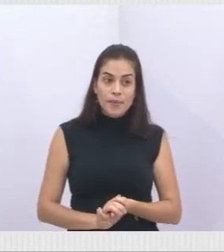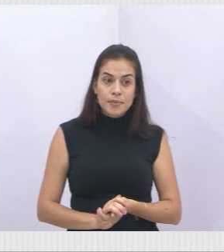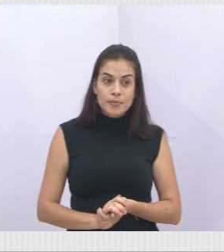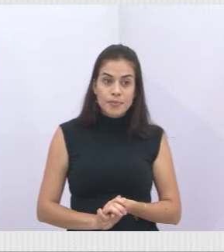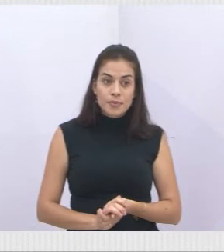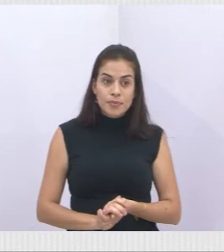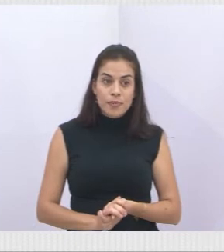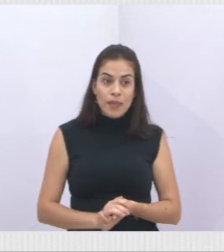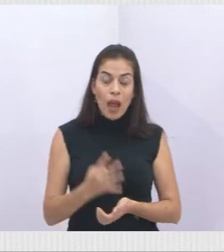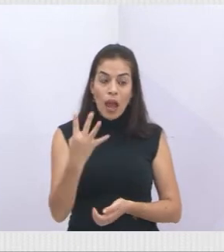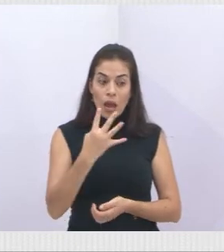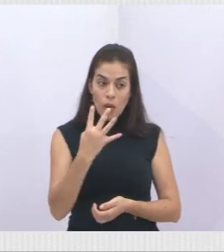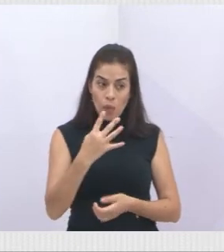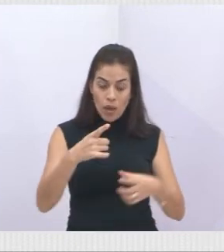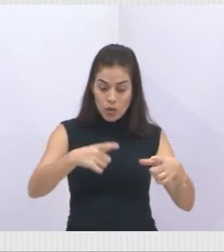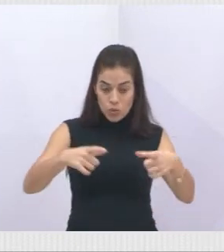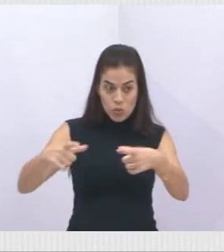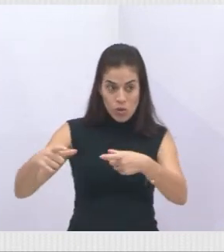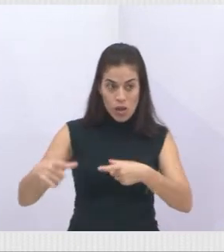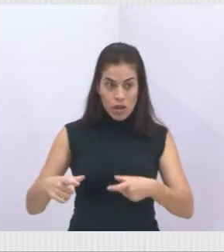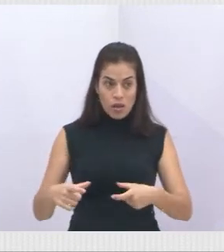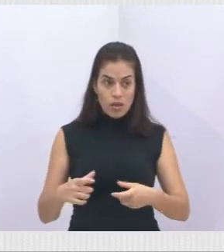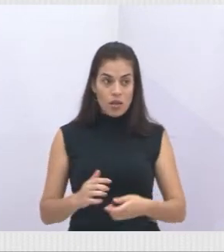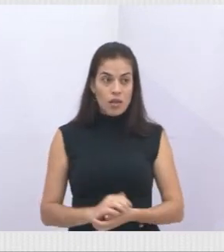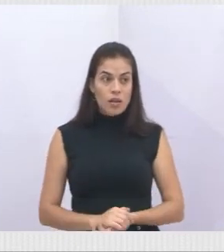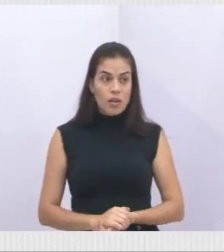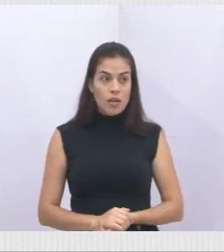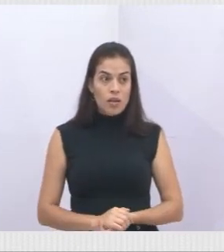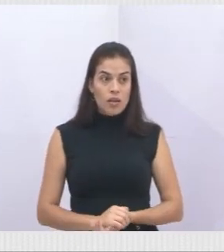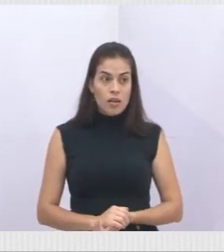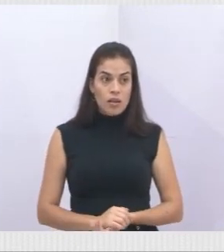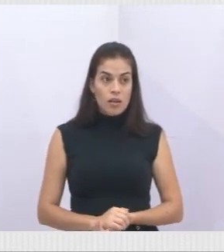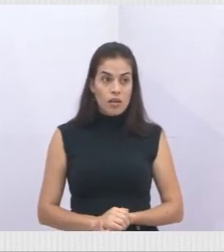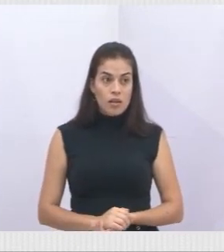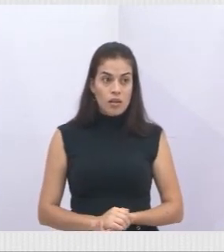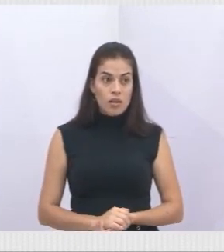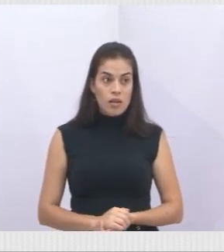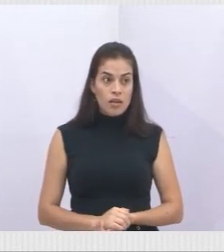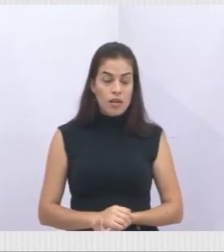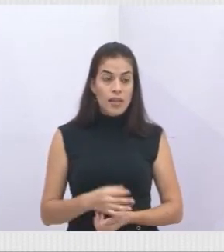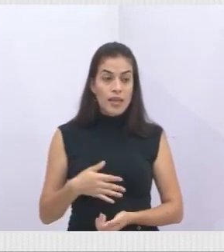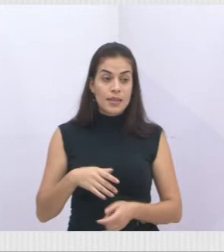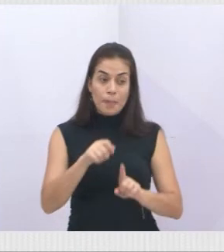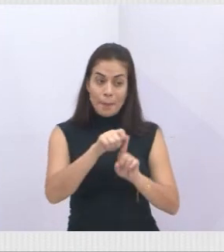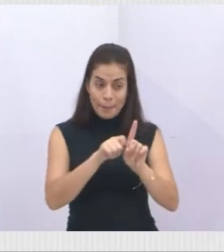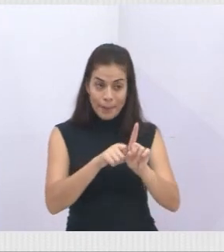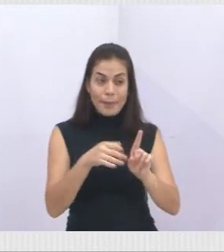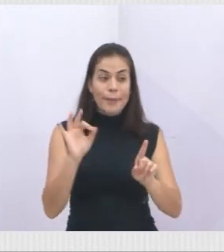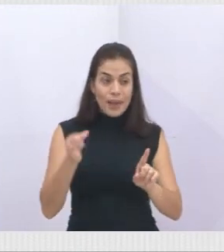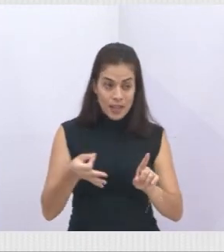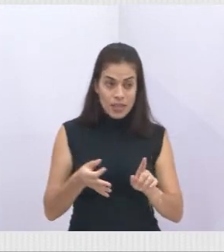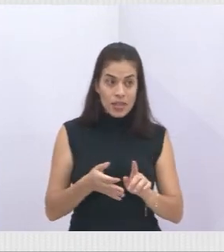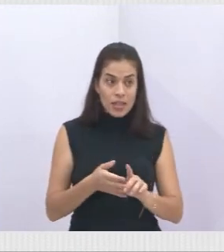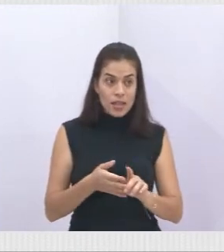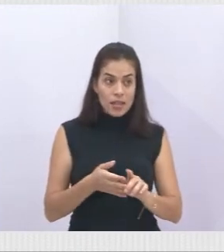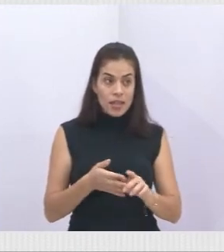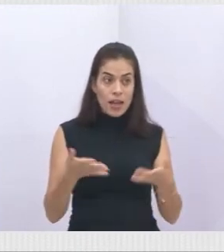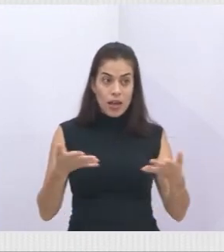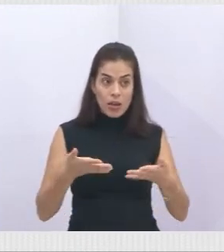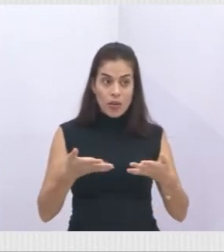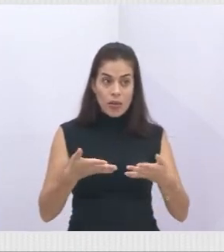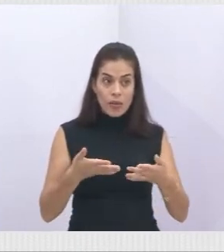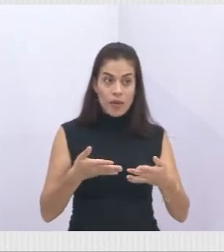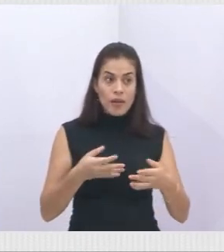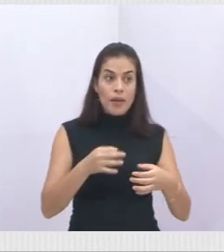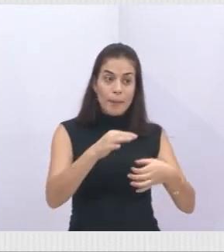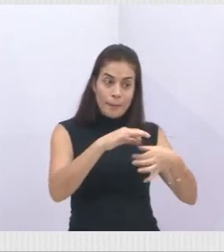agora, nesse mês agora, que é a quinta área. É lá na região do Parateí, porque é uma